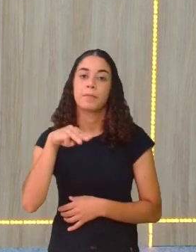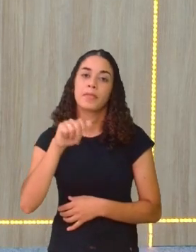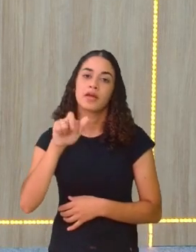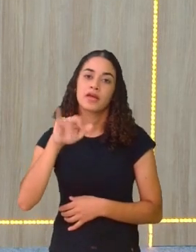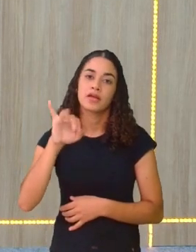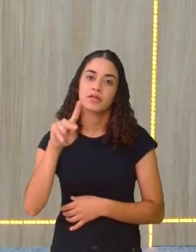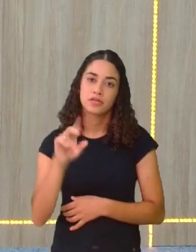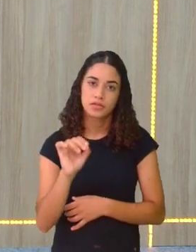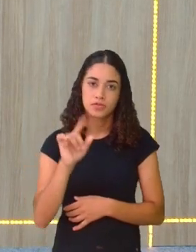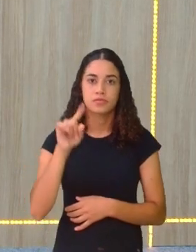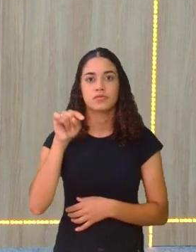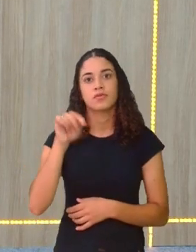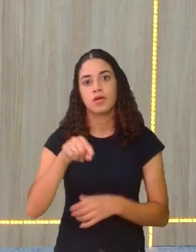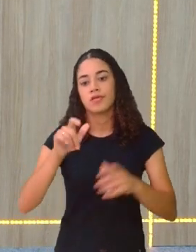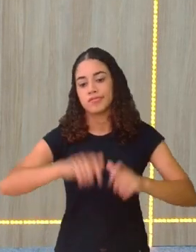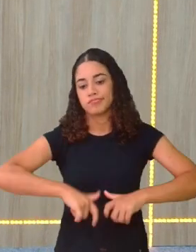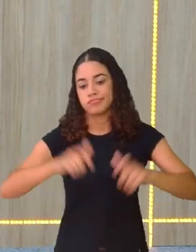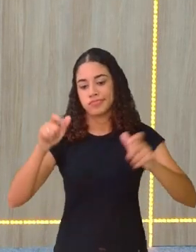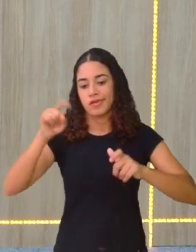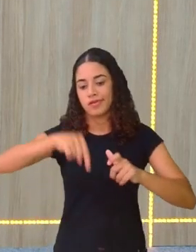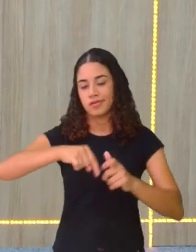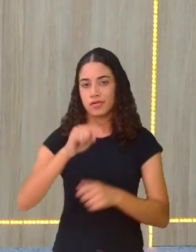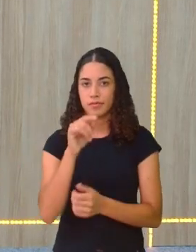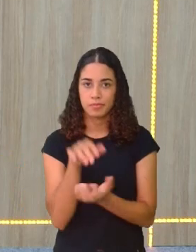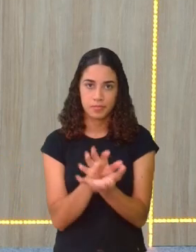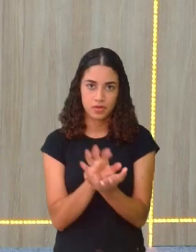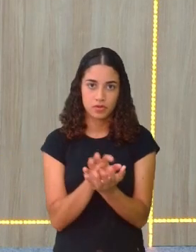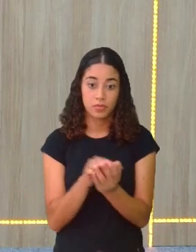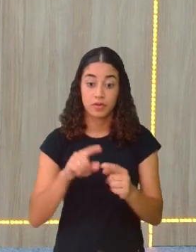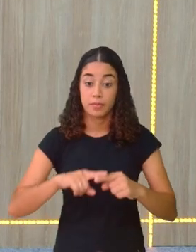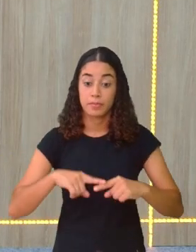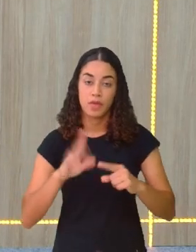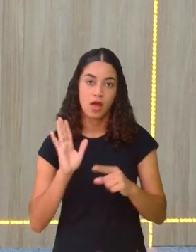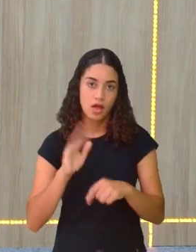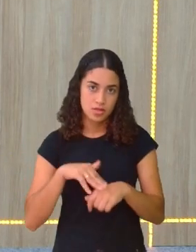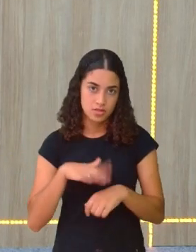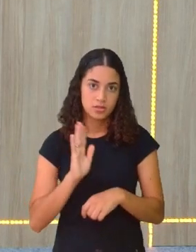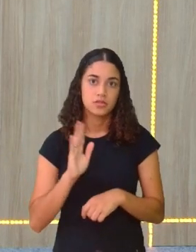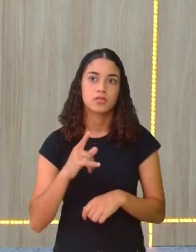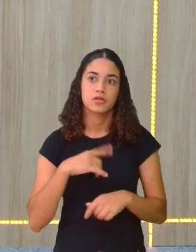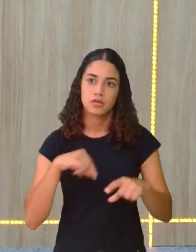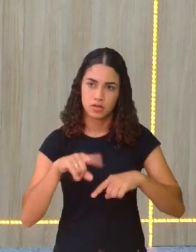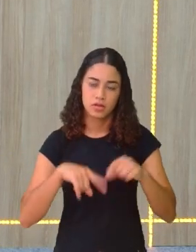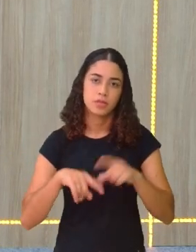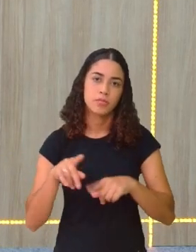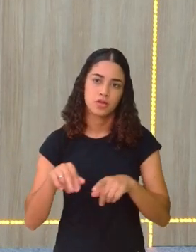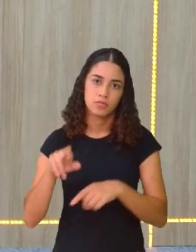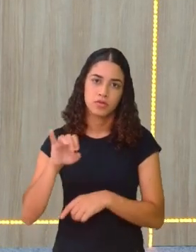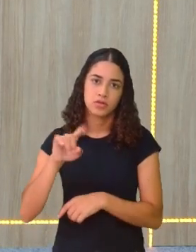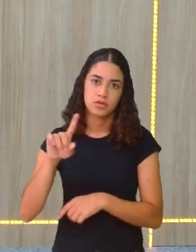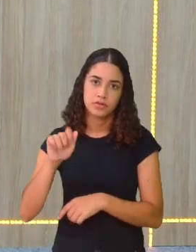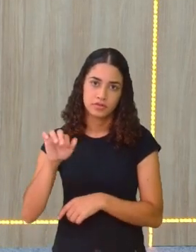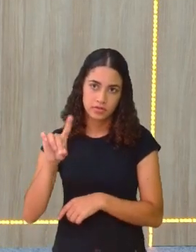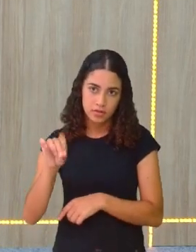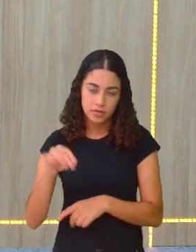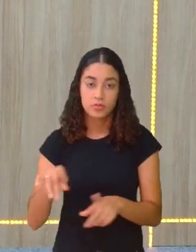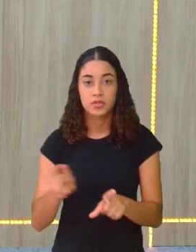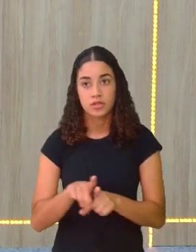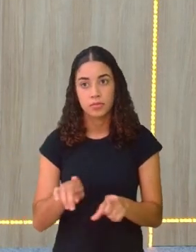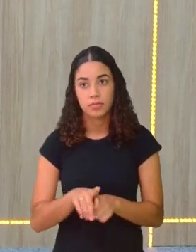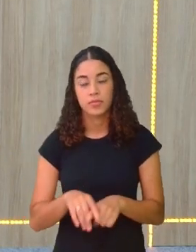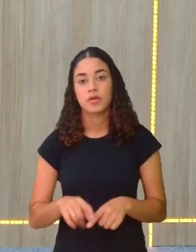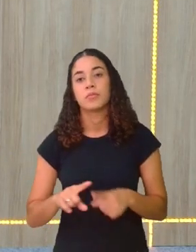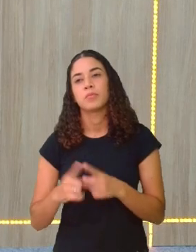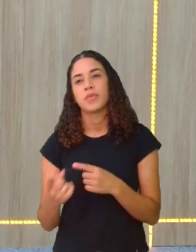Só que ele se ampliou aqui em Pernambuco. Ele virou uma coisa muito maior. Ele tem elementos do Reisado também, né? Mas o